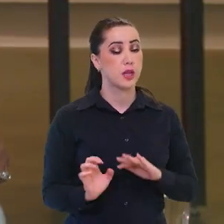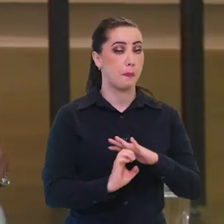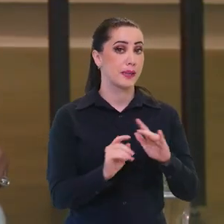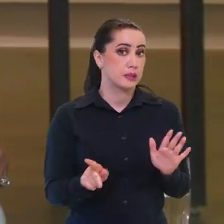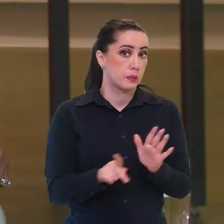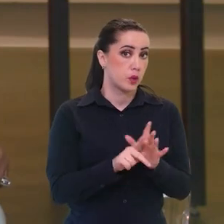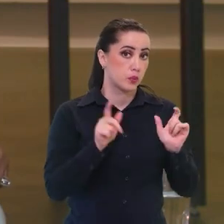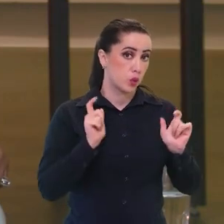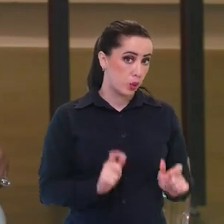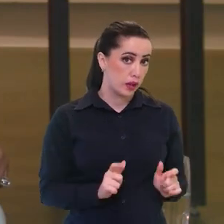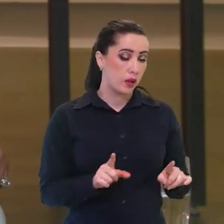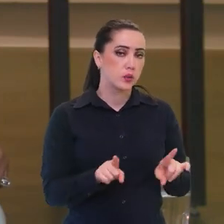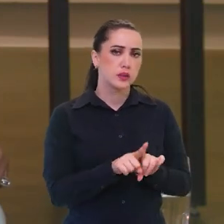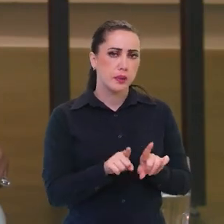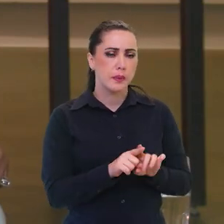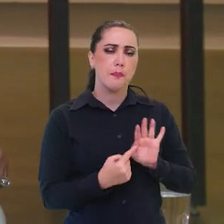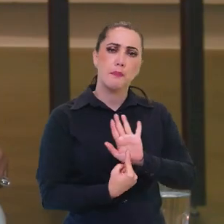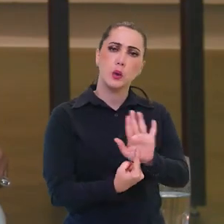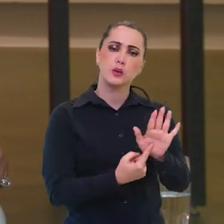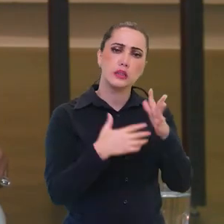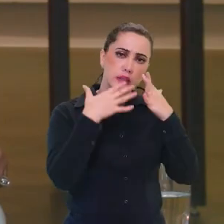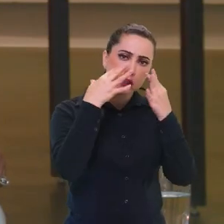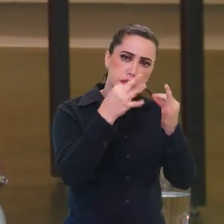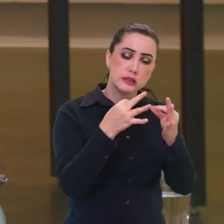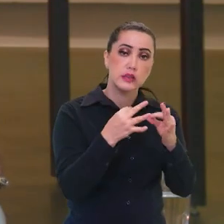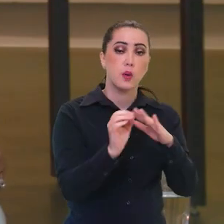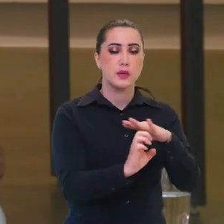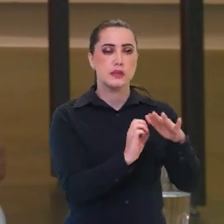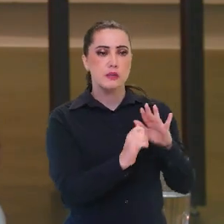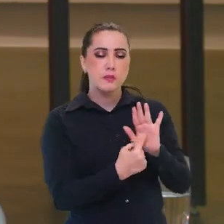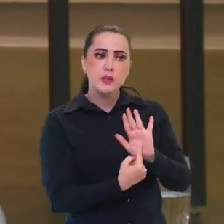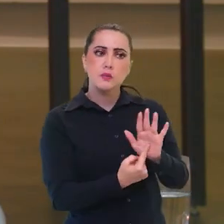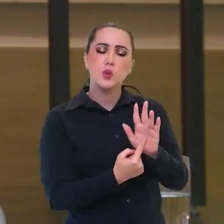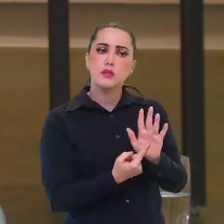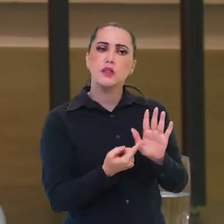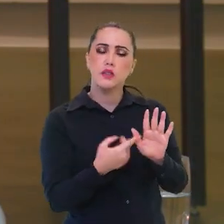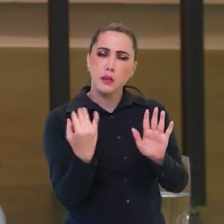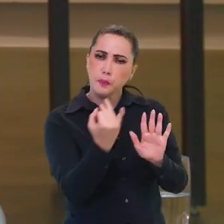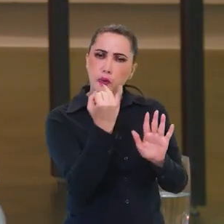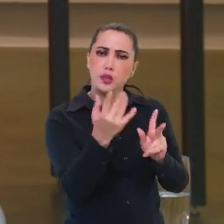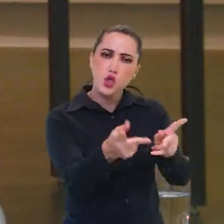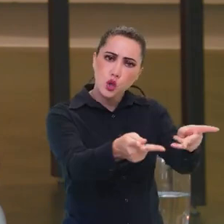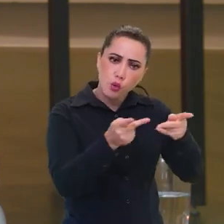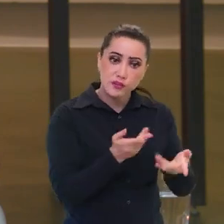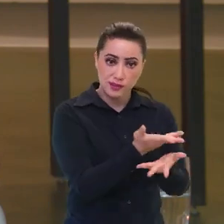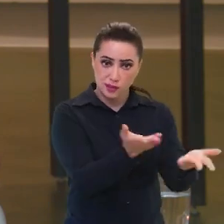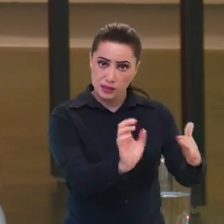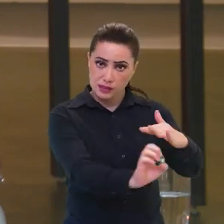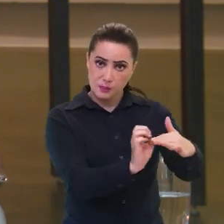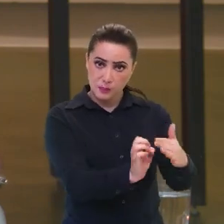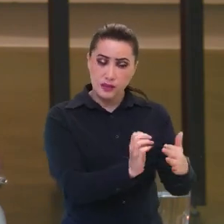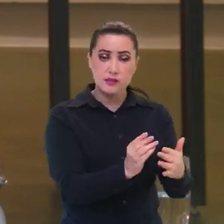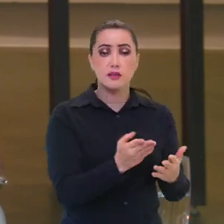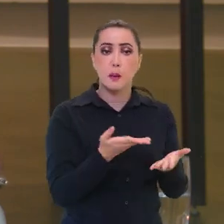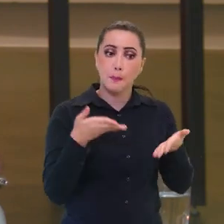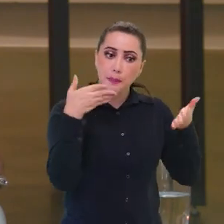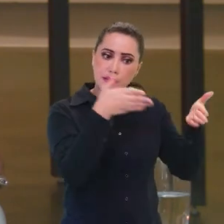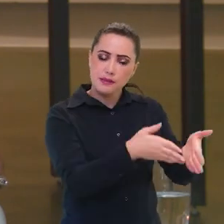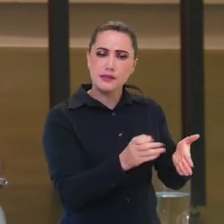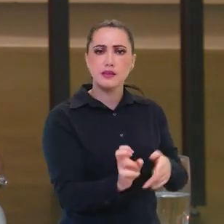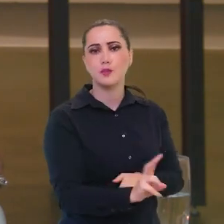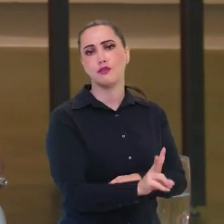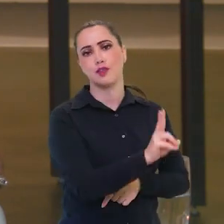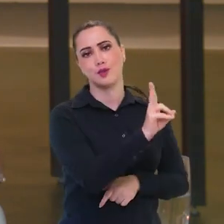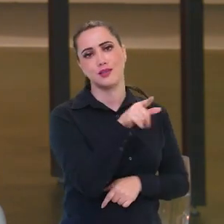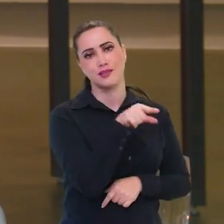Empresas locais também, chamando a atenção para essas empresas, convidando também que essas empresas percebam